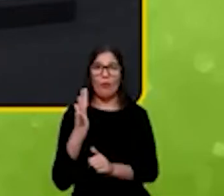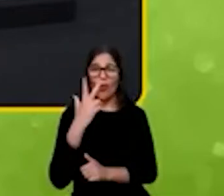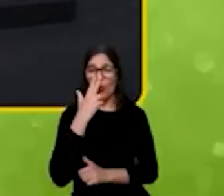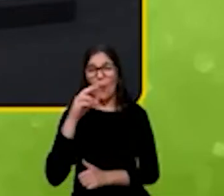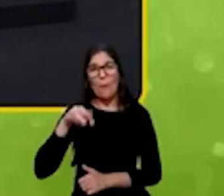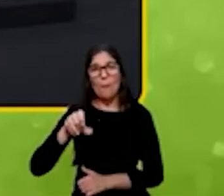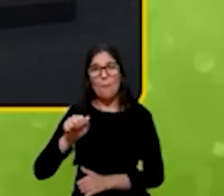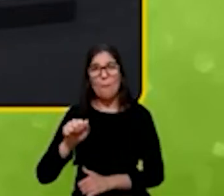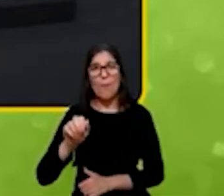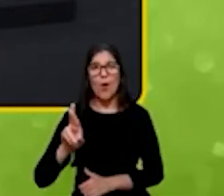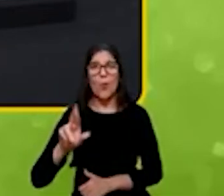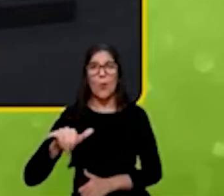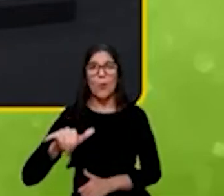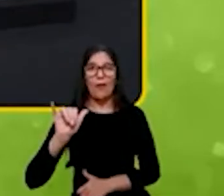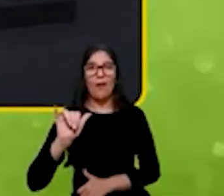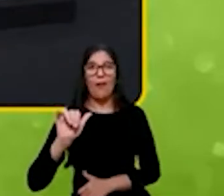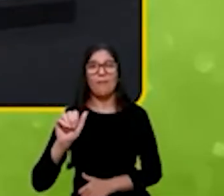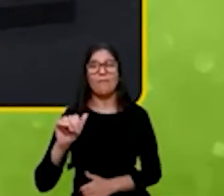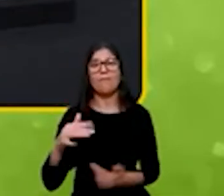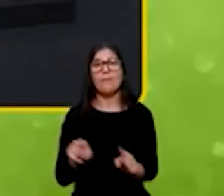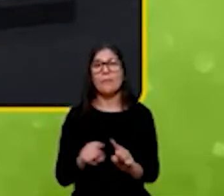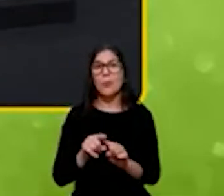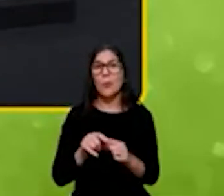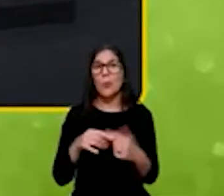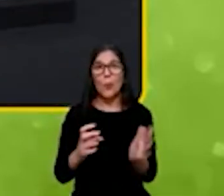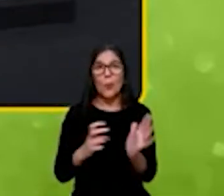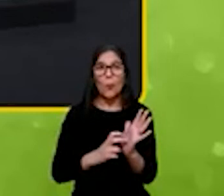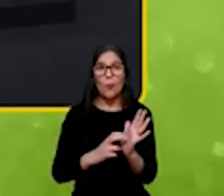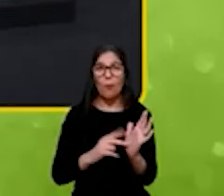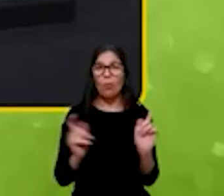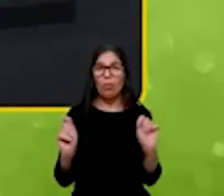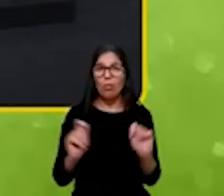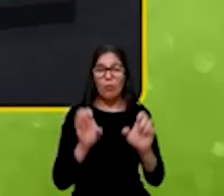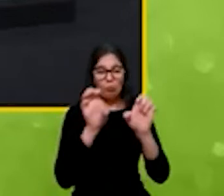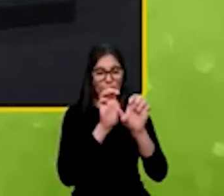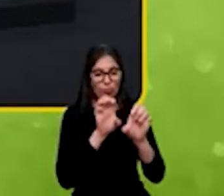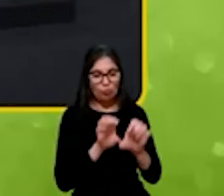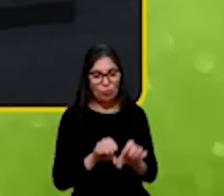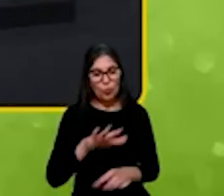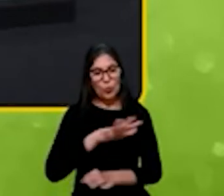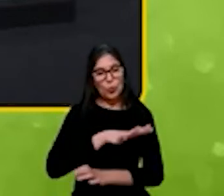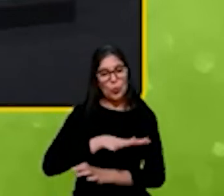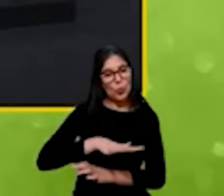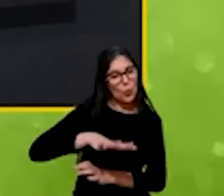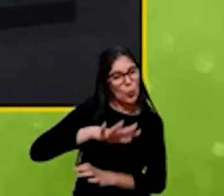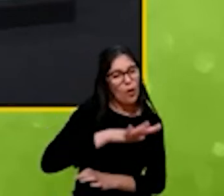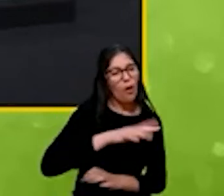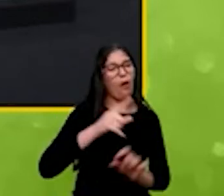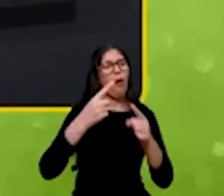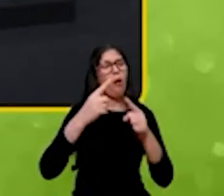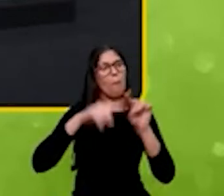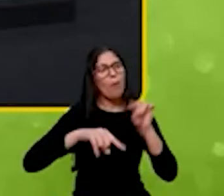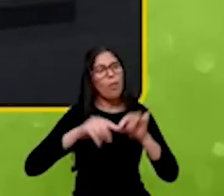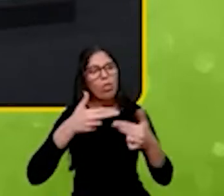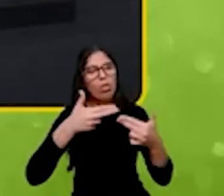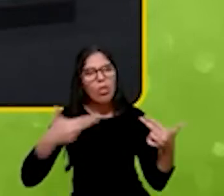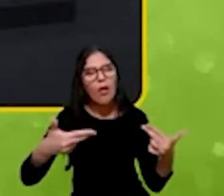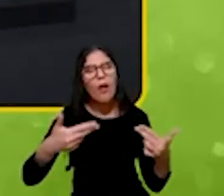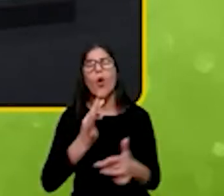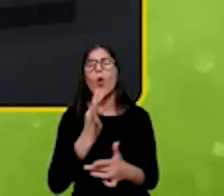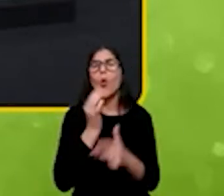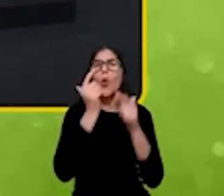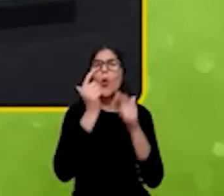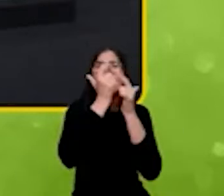o BNDES provê essa infraestrutura dá o espaço dá mecanismos de conhecimento embarcado